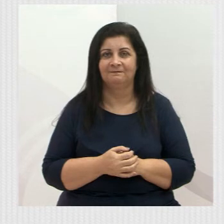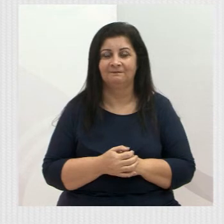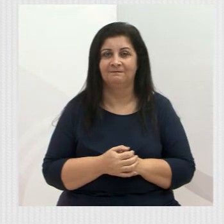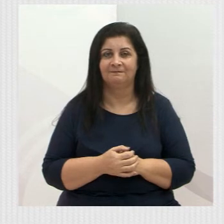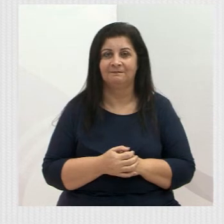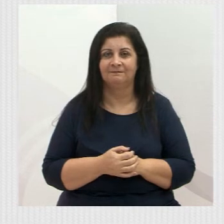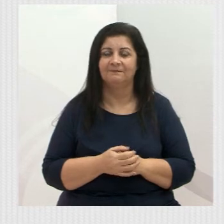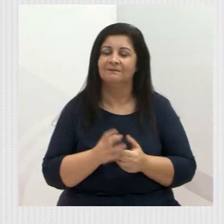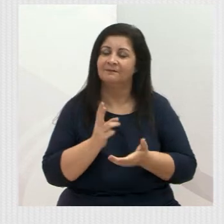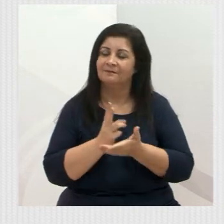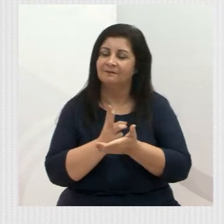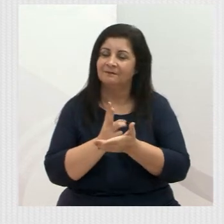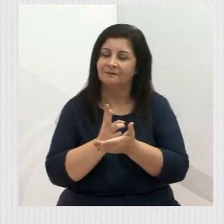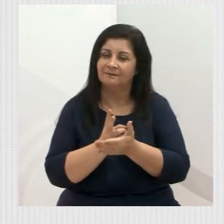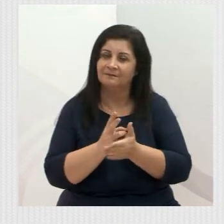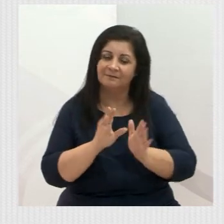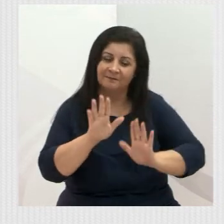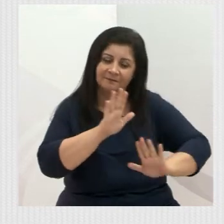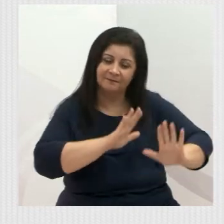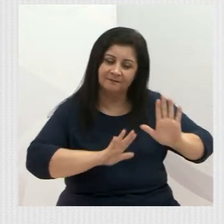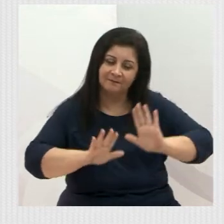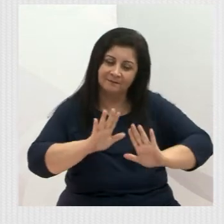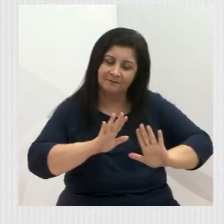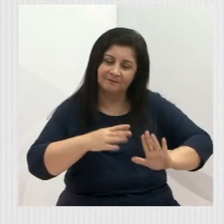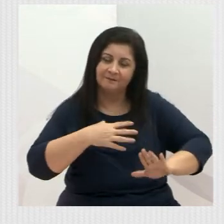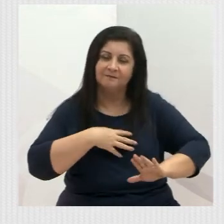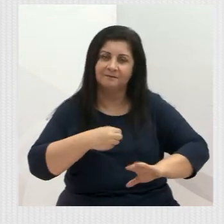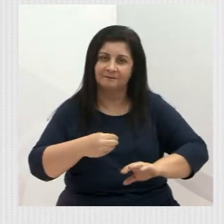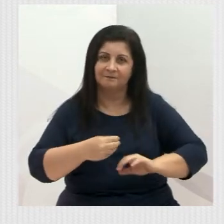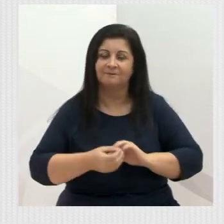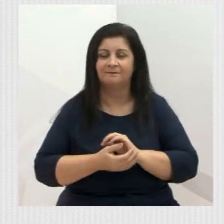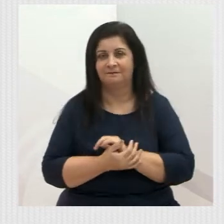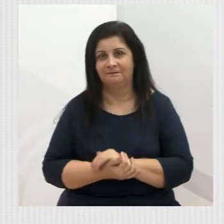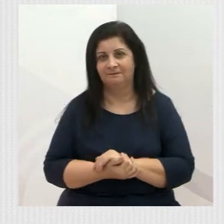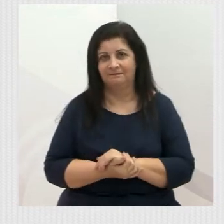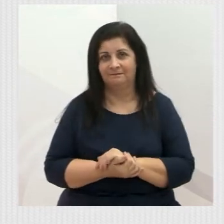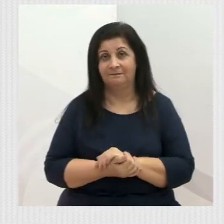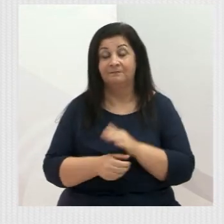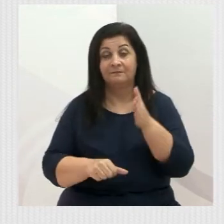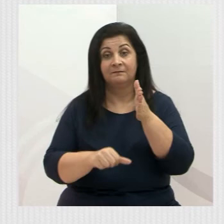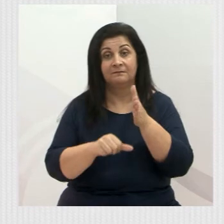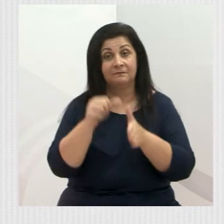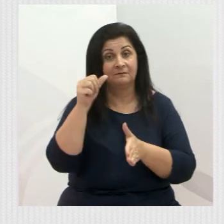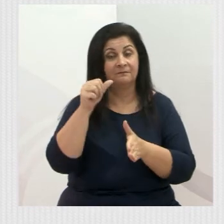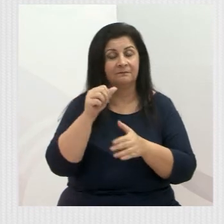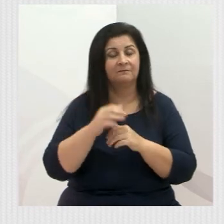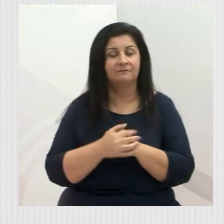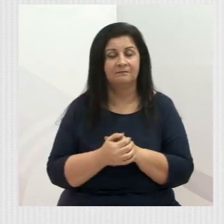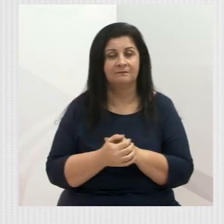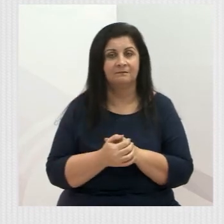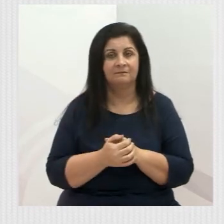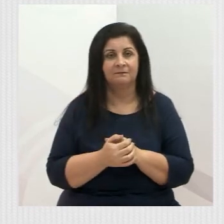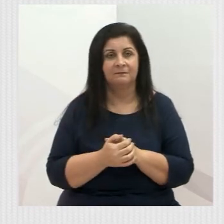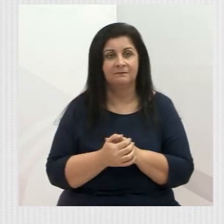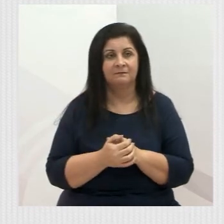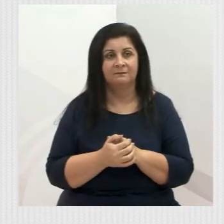sempre zelando pela vida dos nossos filhos, né. E, em primeiro lugar, eu gostaria de